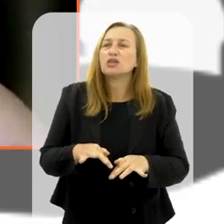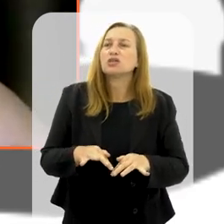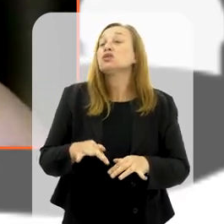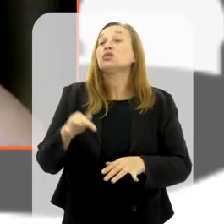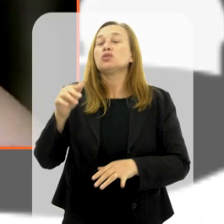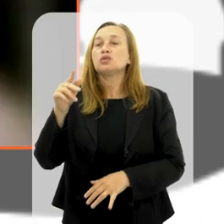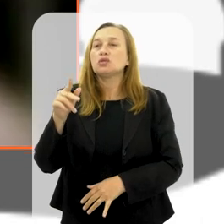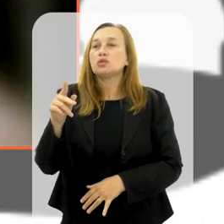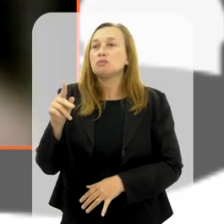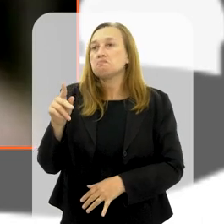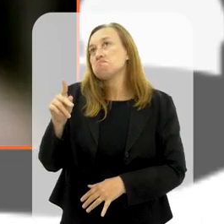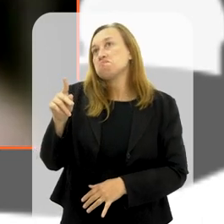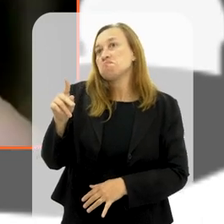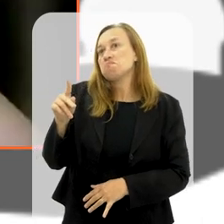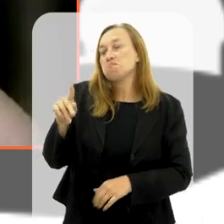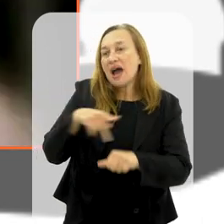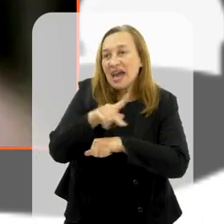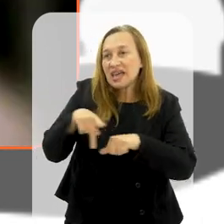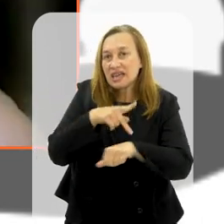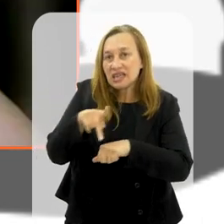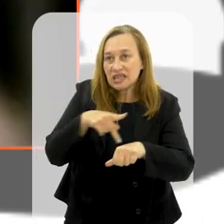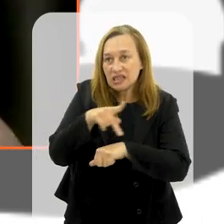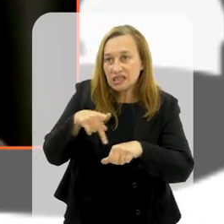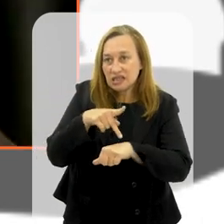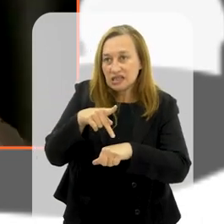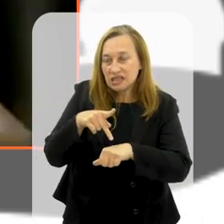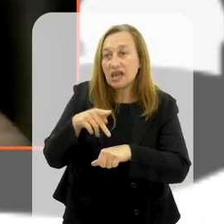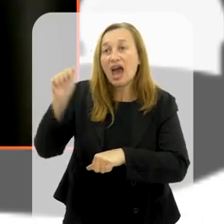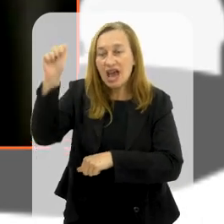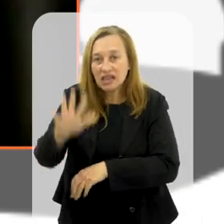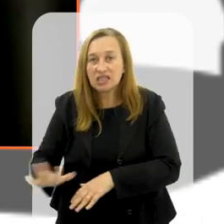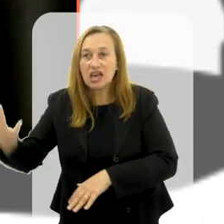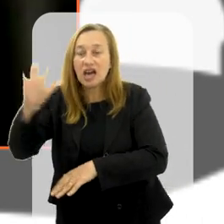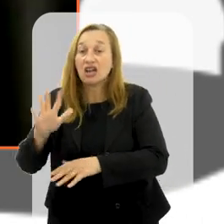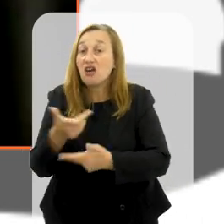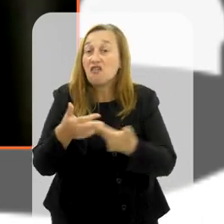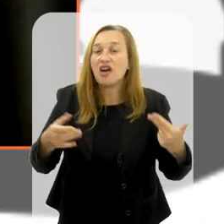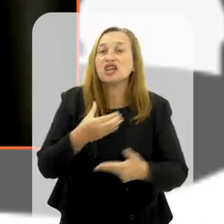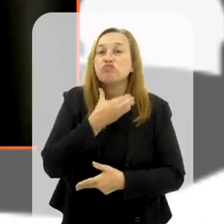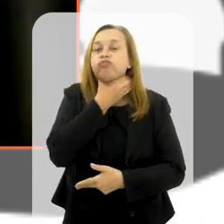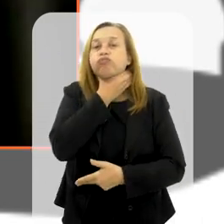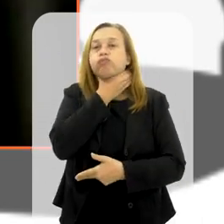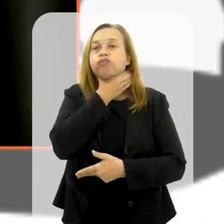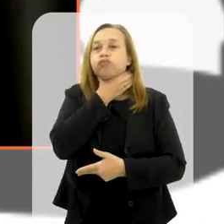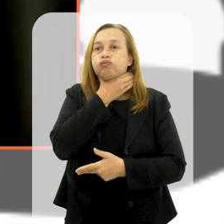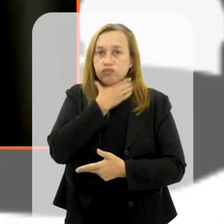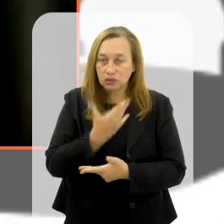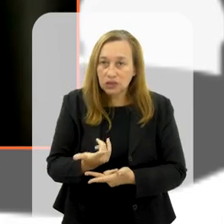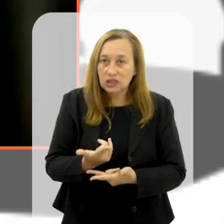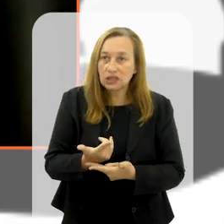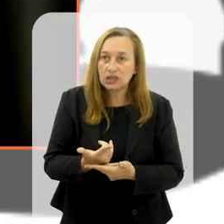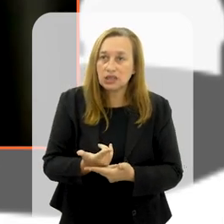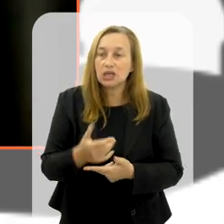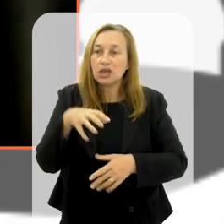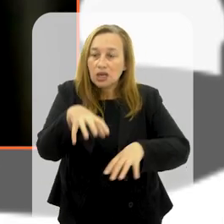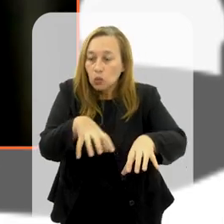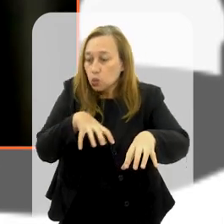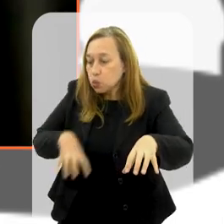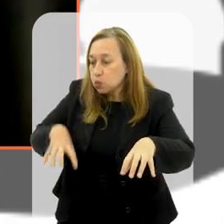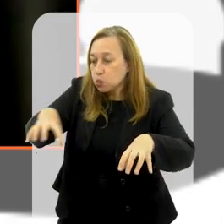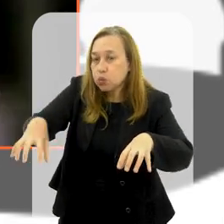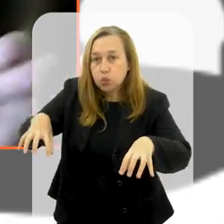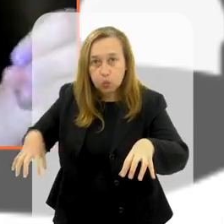países asiáticos, a década de 90 foi uma década de várias crises financeiras, mas eram crises mais regionais e